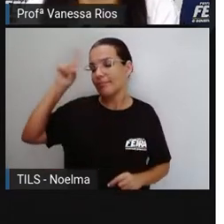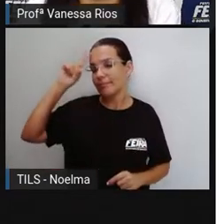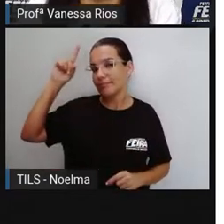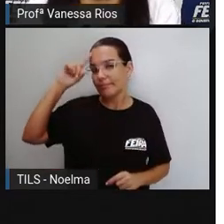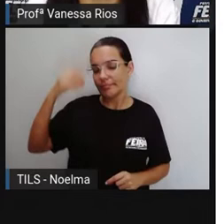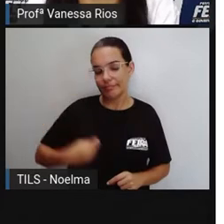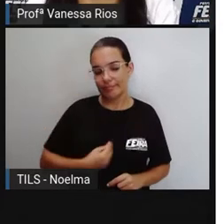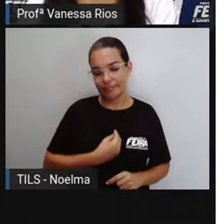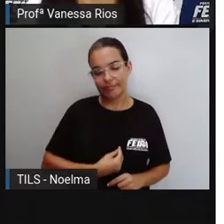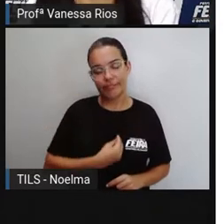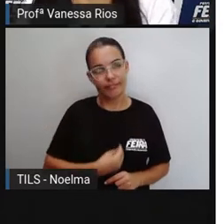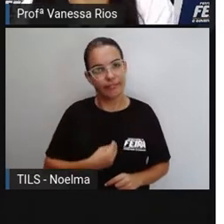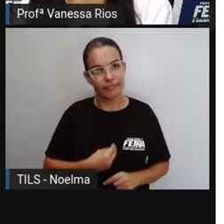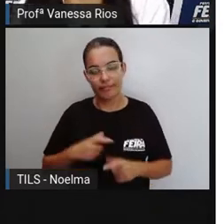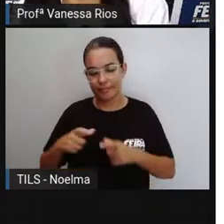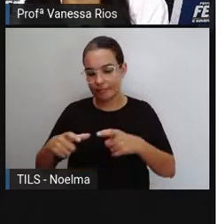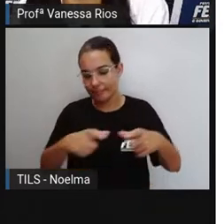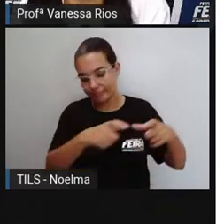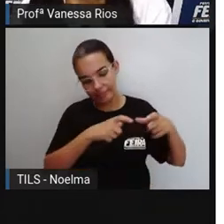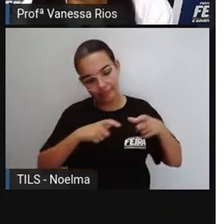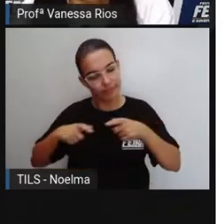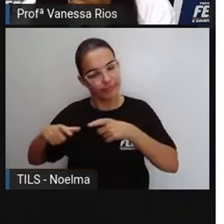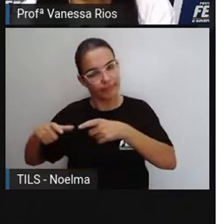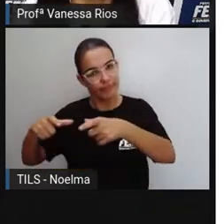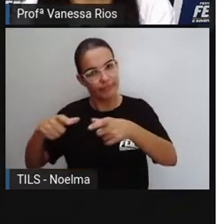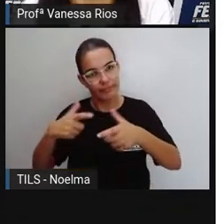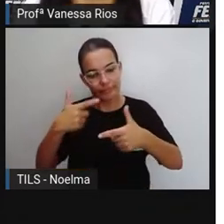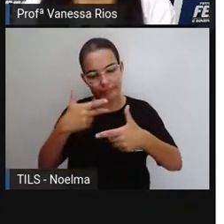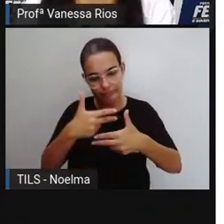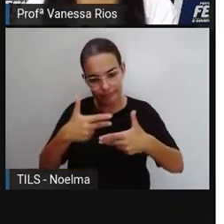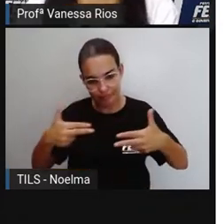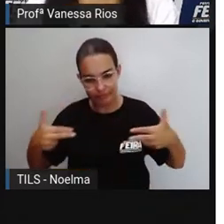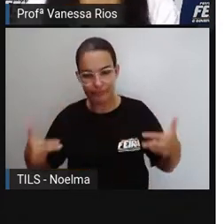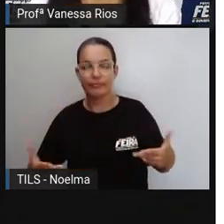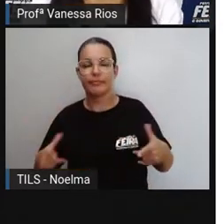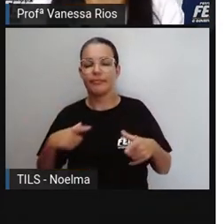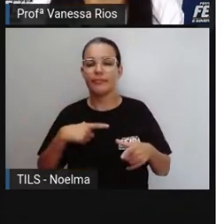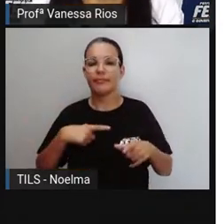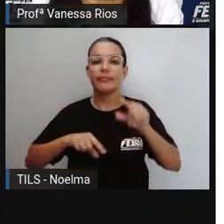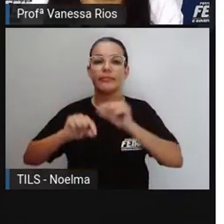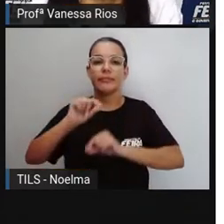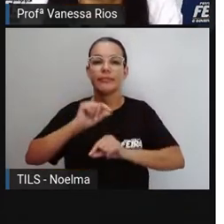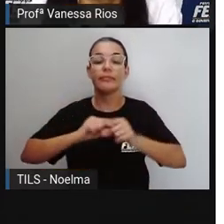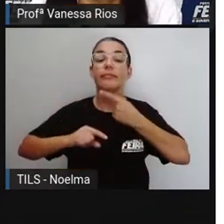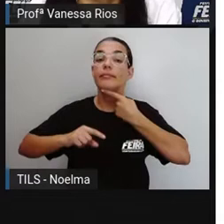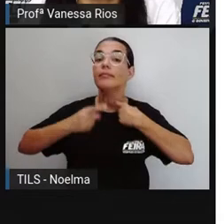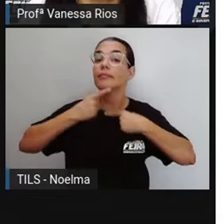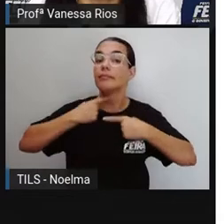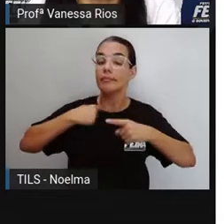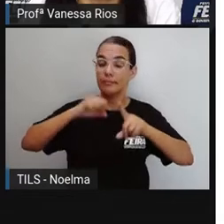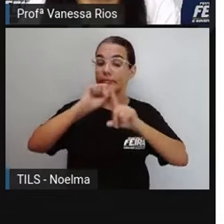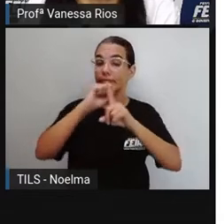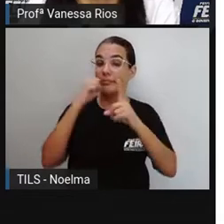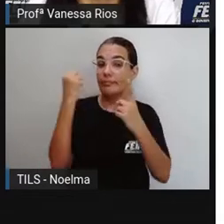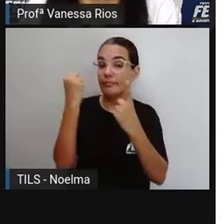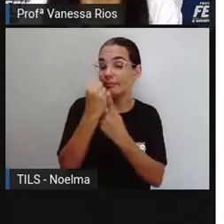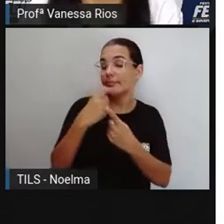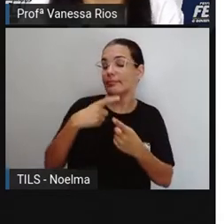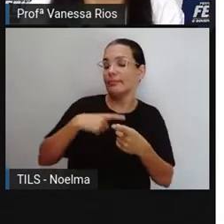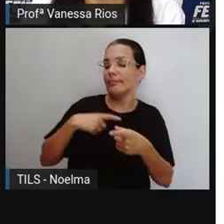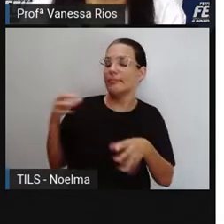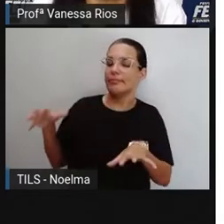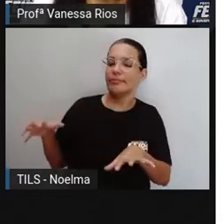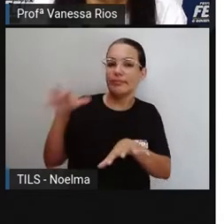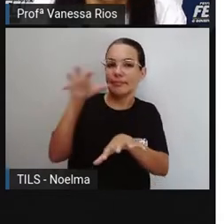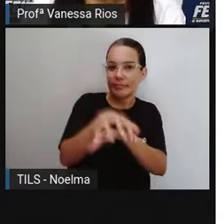presente em diversas outras situações onde os interesses sociais estão presentes, porque